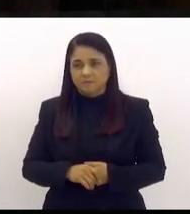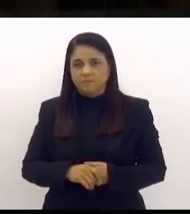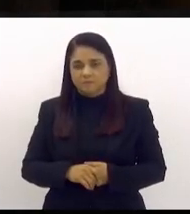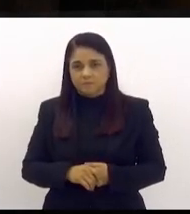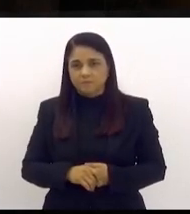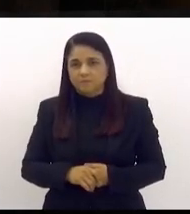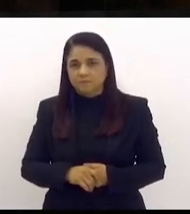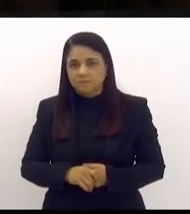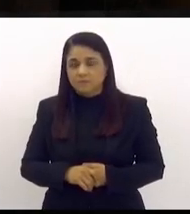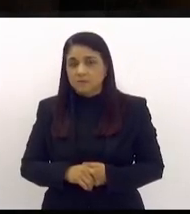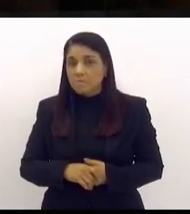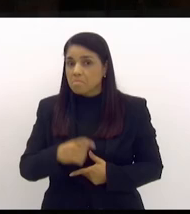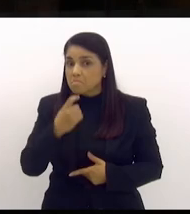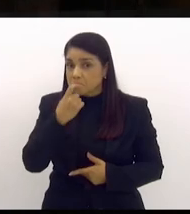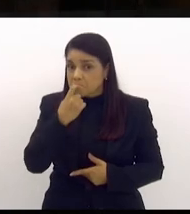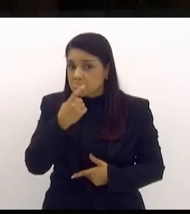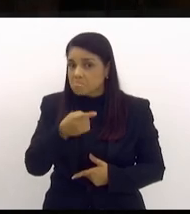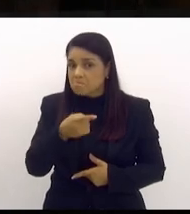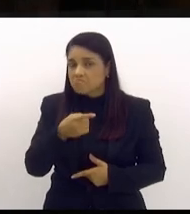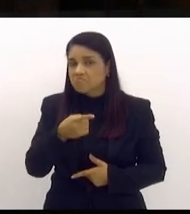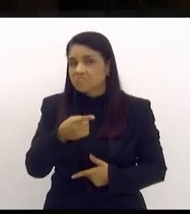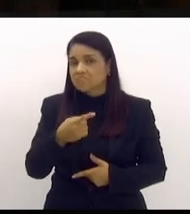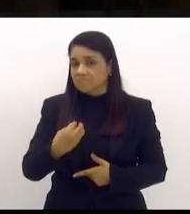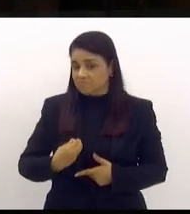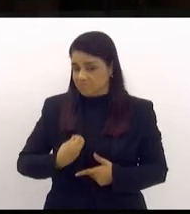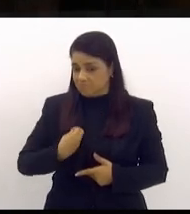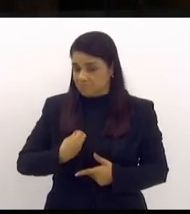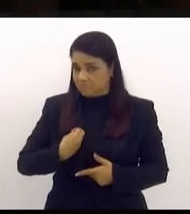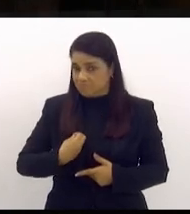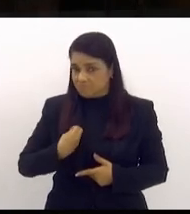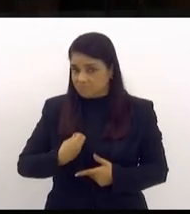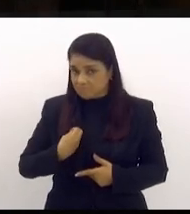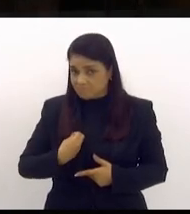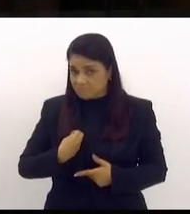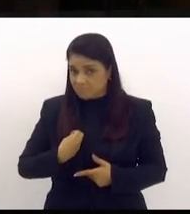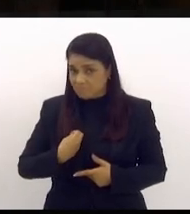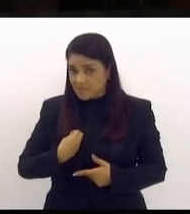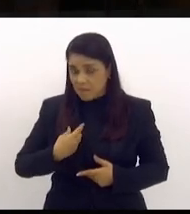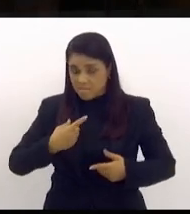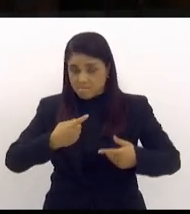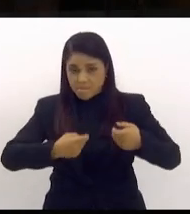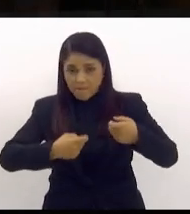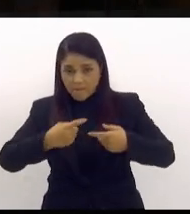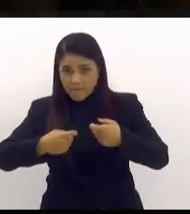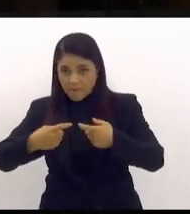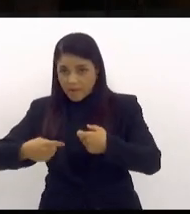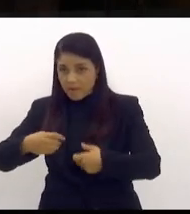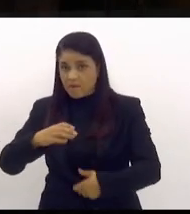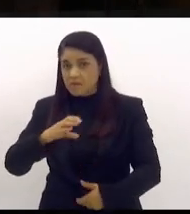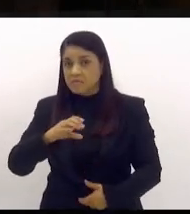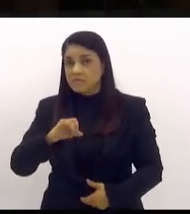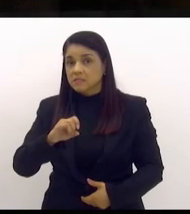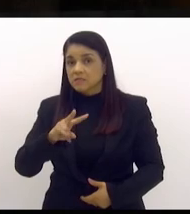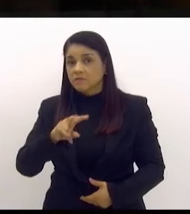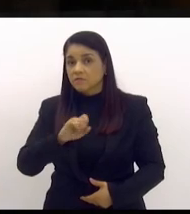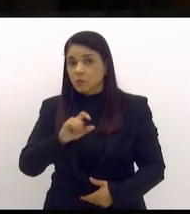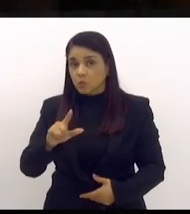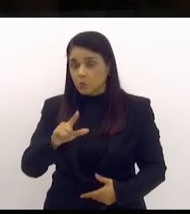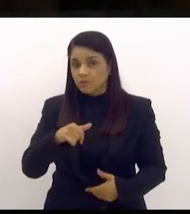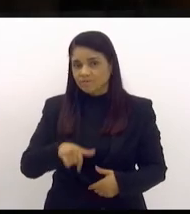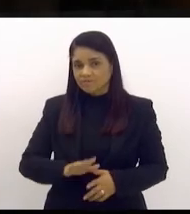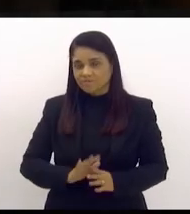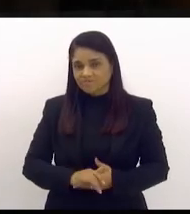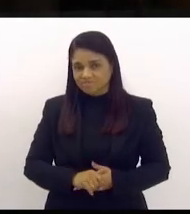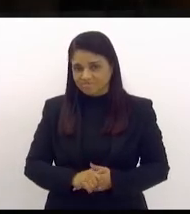A gente está muito próximo, daqui a pouco já está vivendo o clima de guerra civil. Ou isso